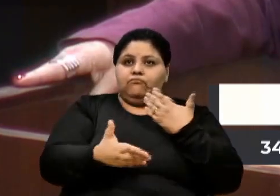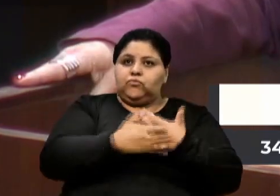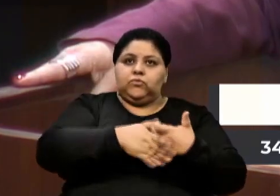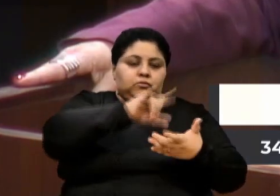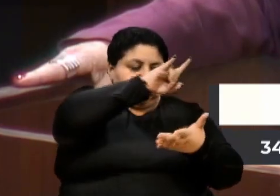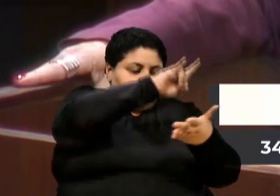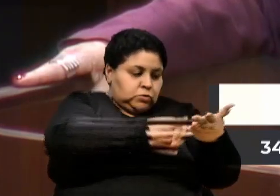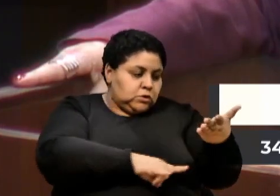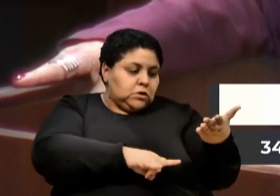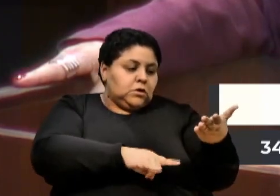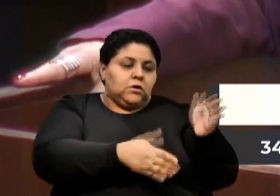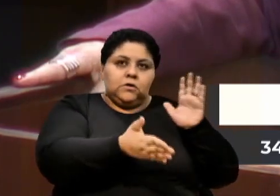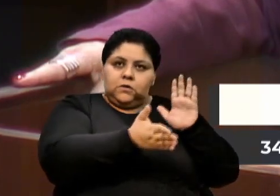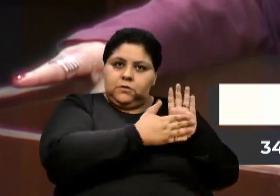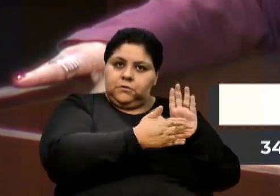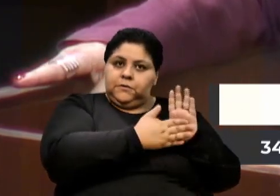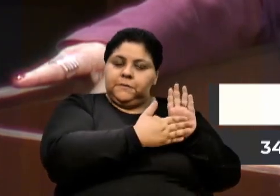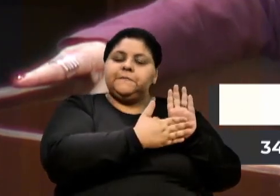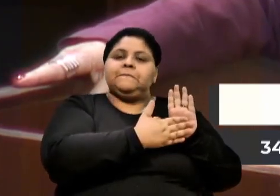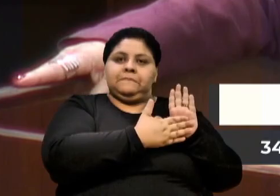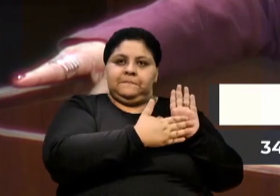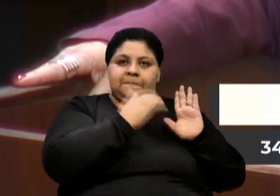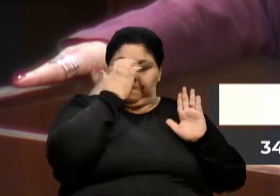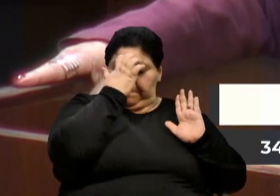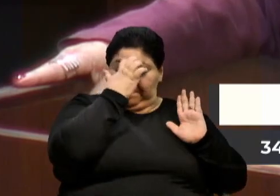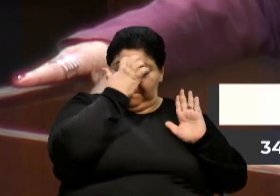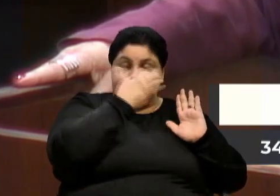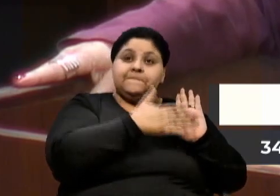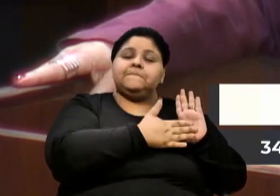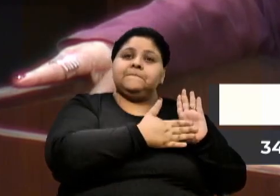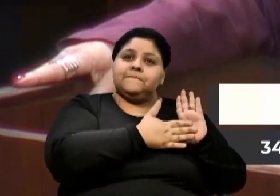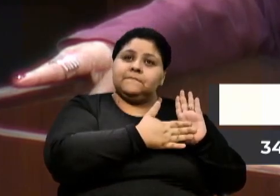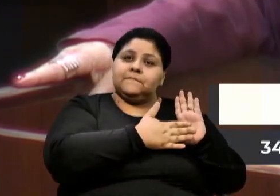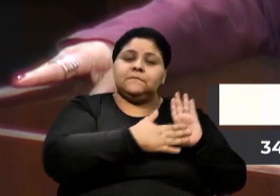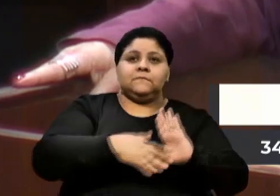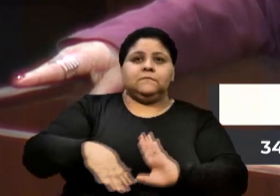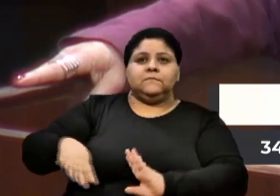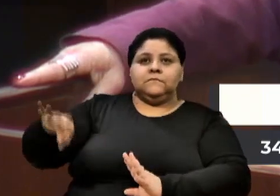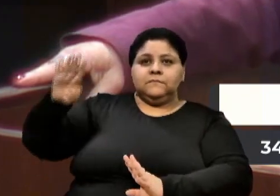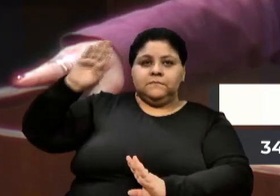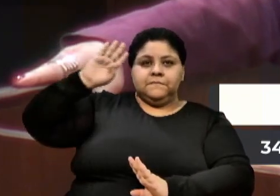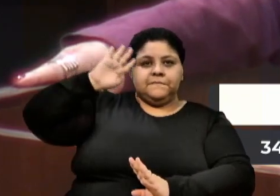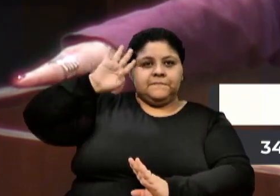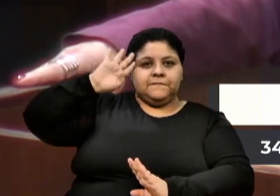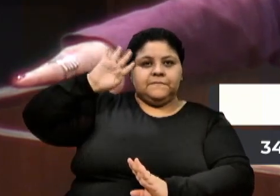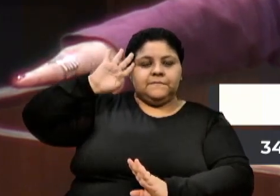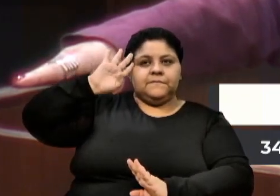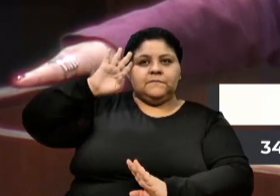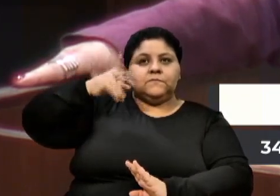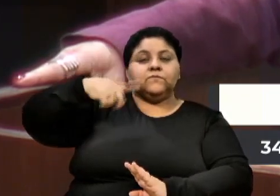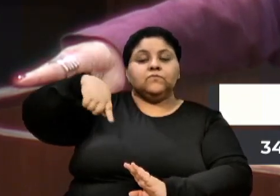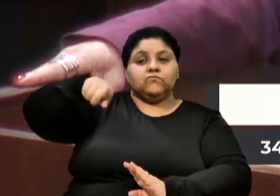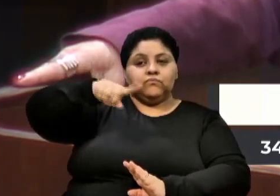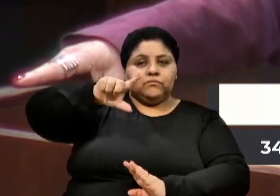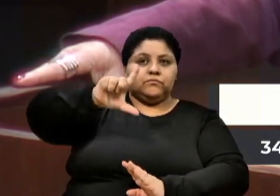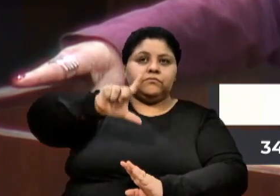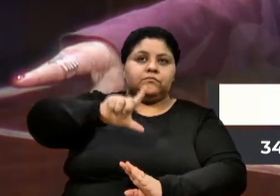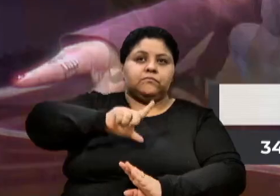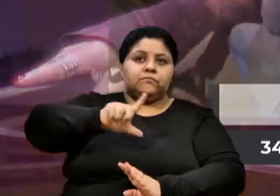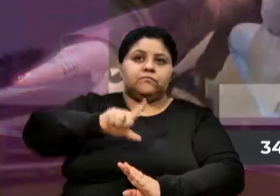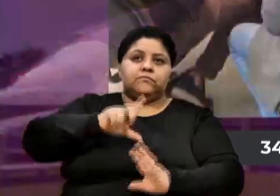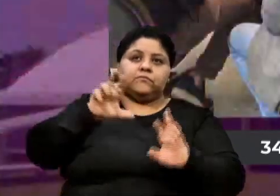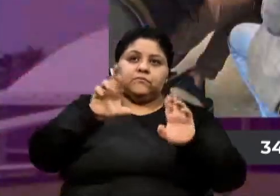protocolada. Ainda na quarta-feira, nós tivemos uma